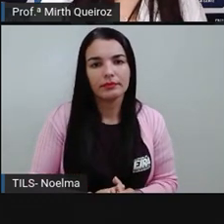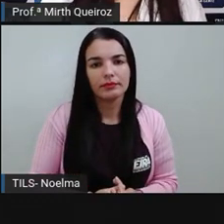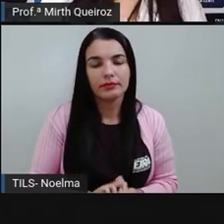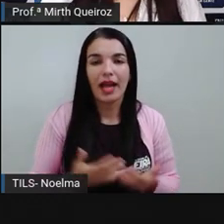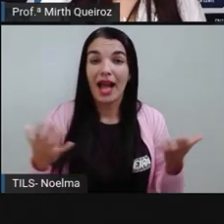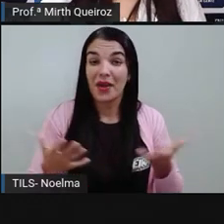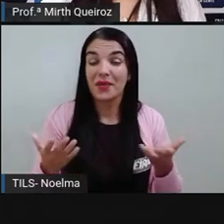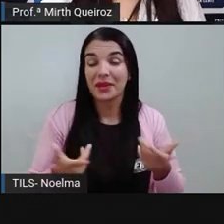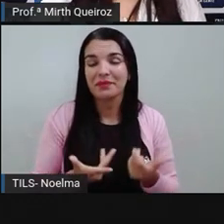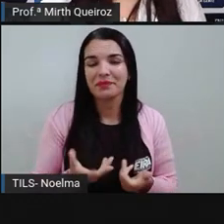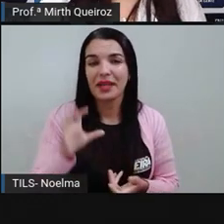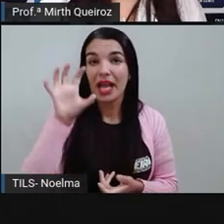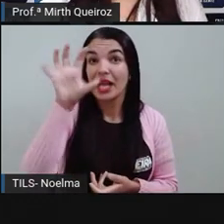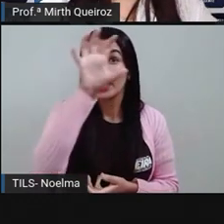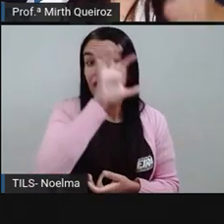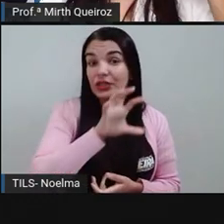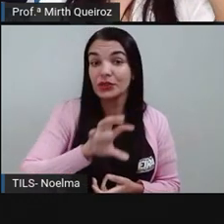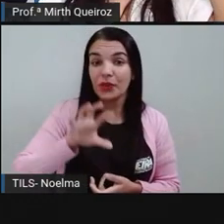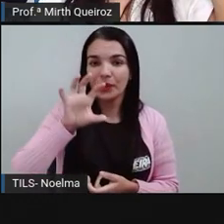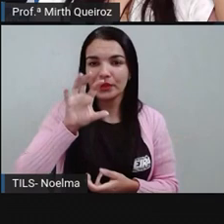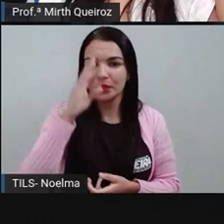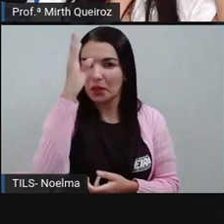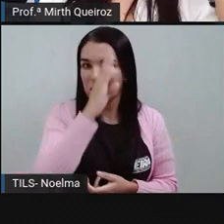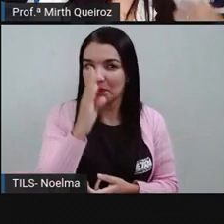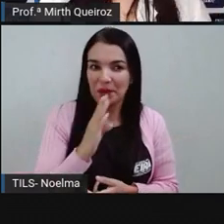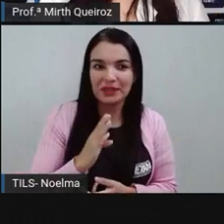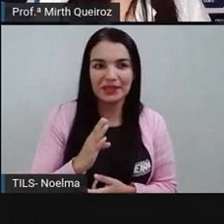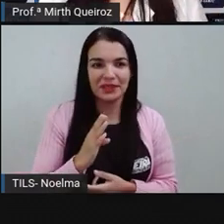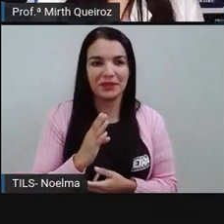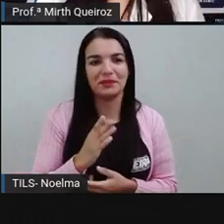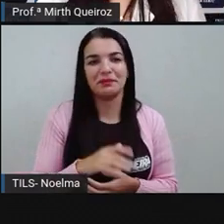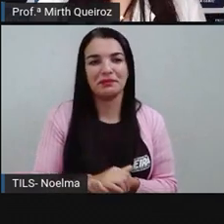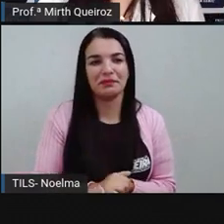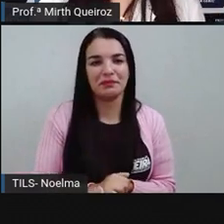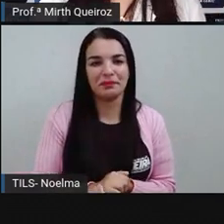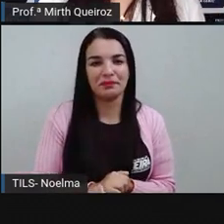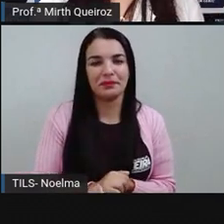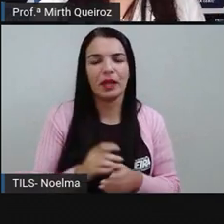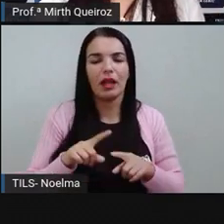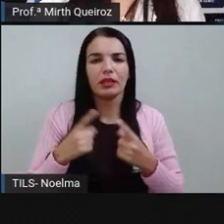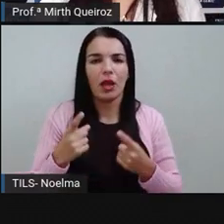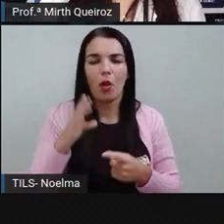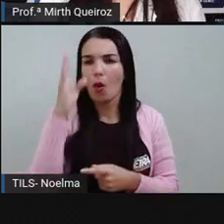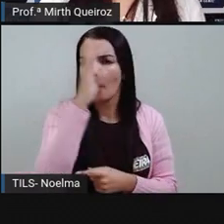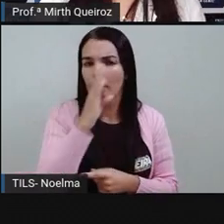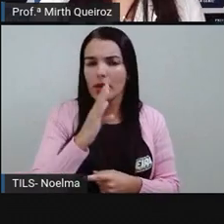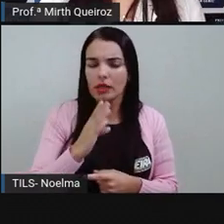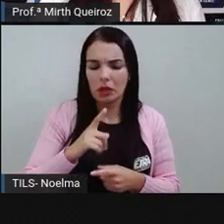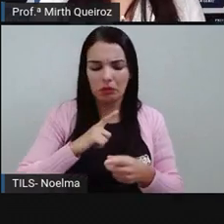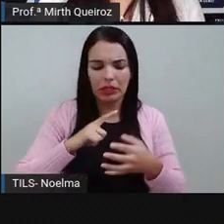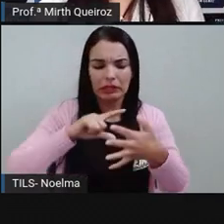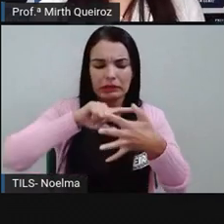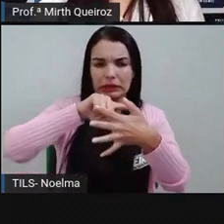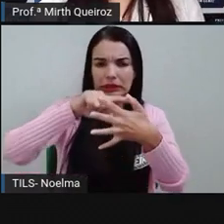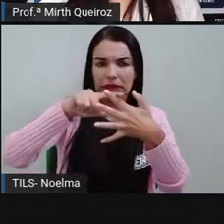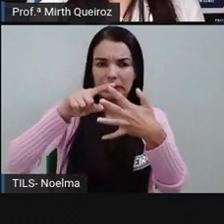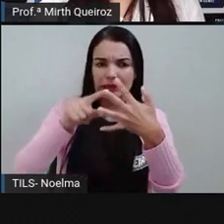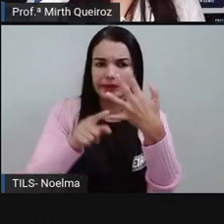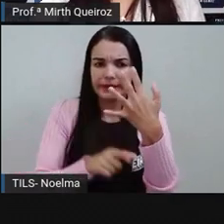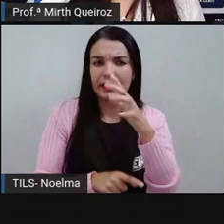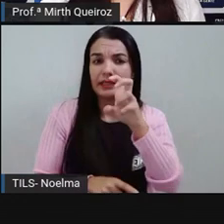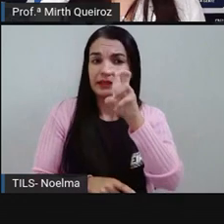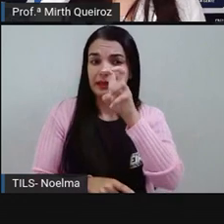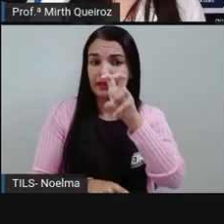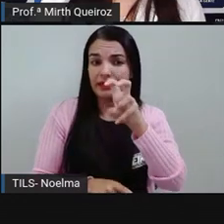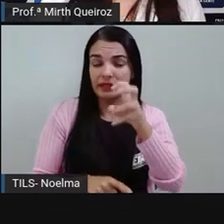E vamos falar sobre as regiões do Brasil. O Brasil aí que tem cinco regiões. Nós